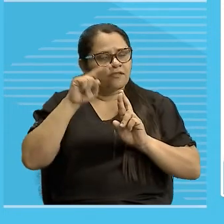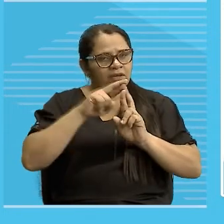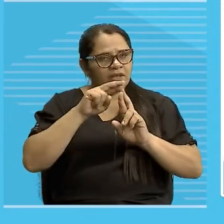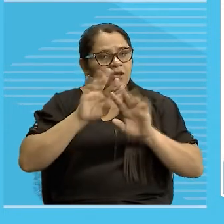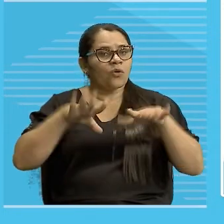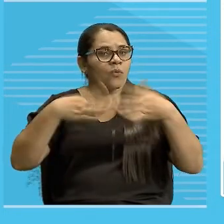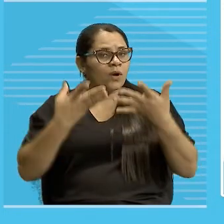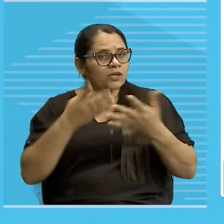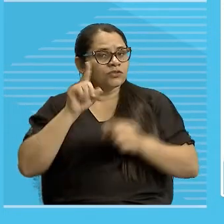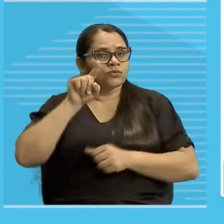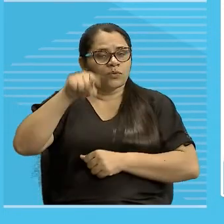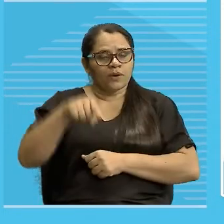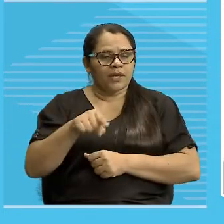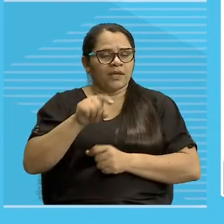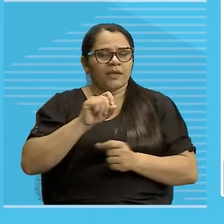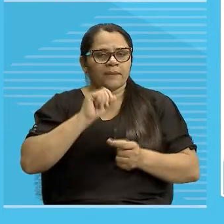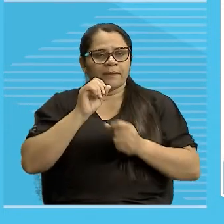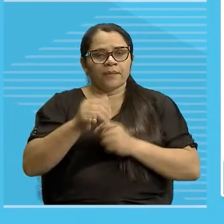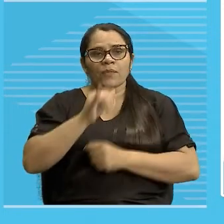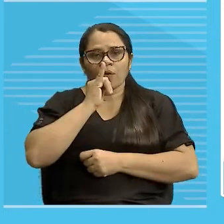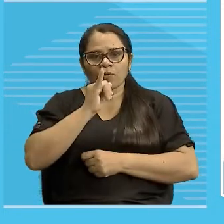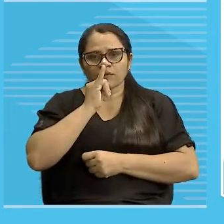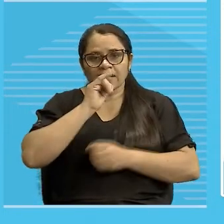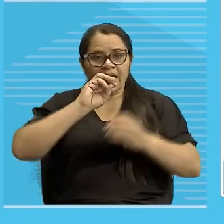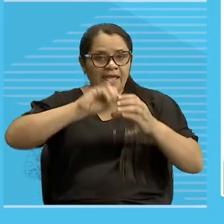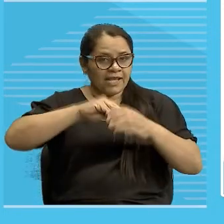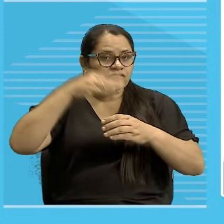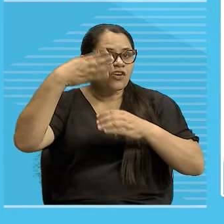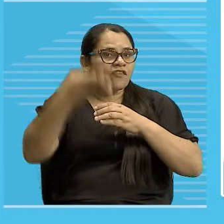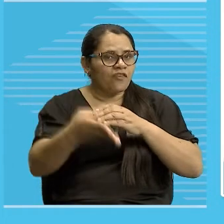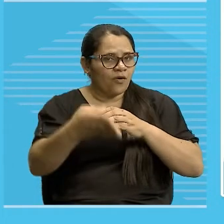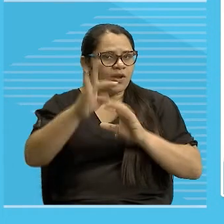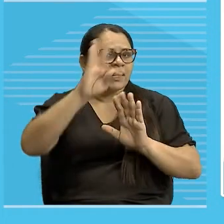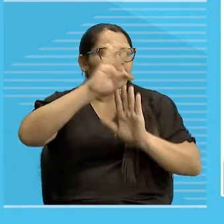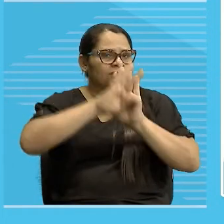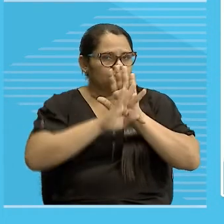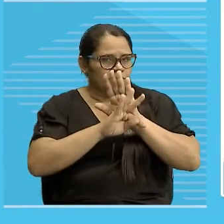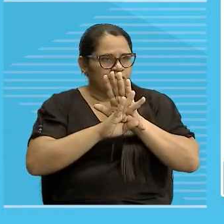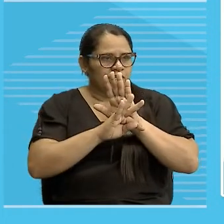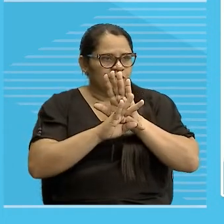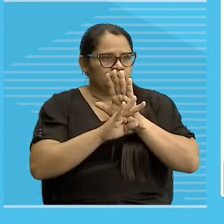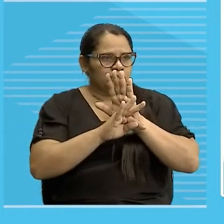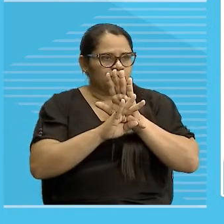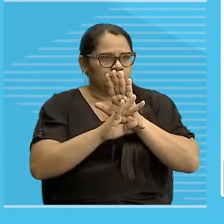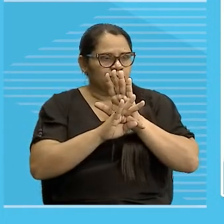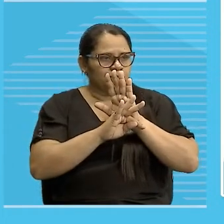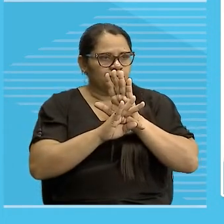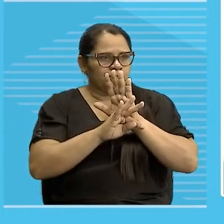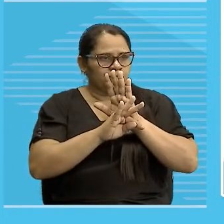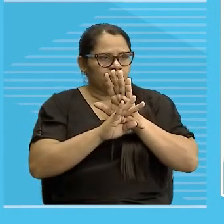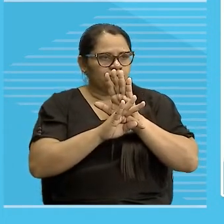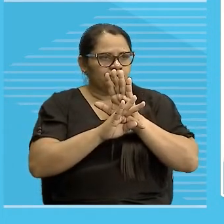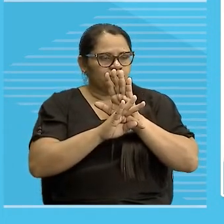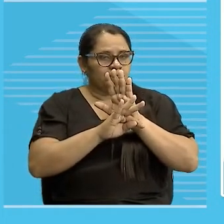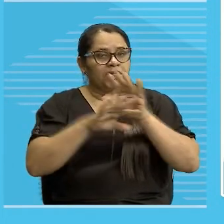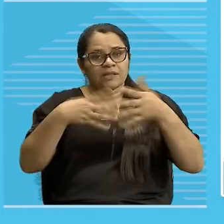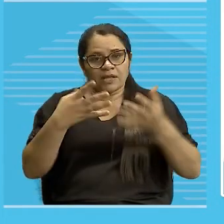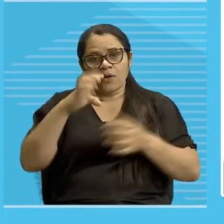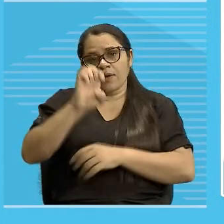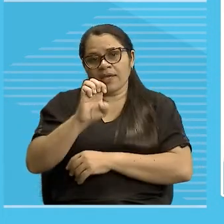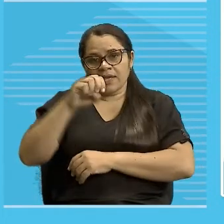ela é, no caso, endofórica ou textual, ou seja, ela ocorre dentro do texto, endo significa